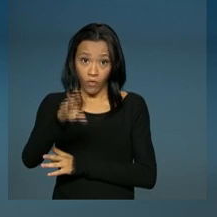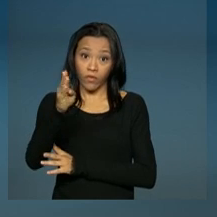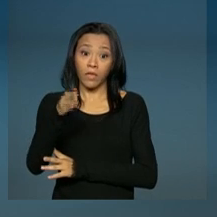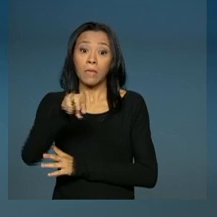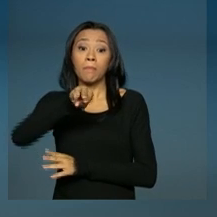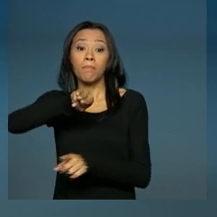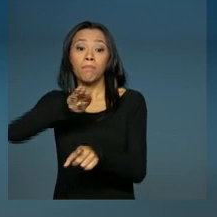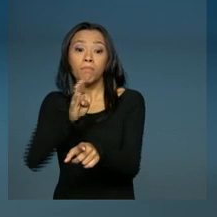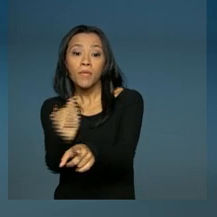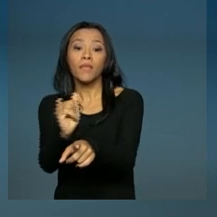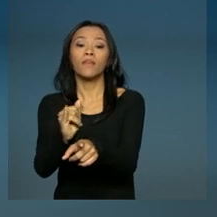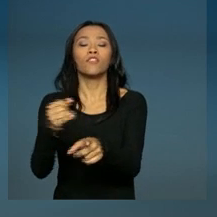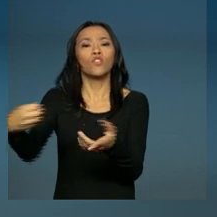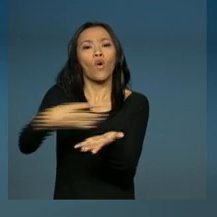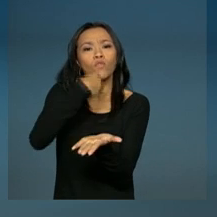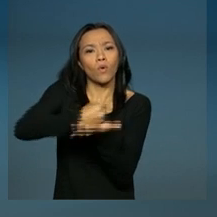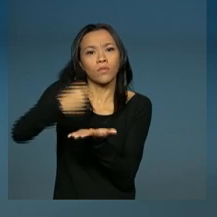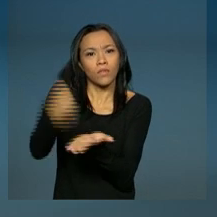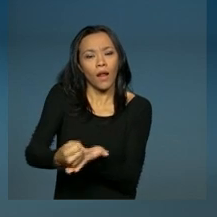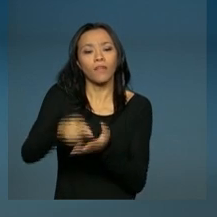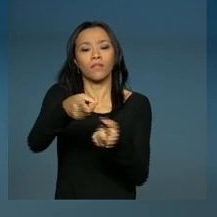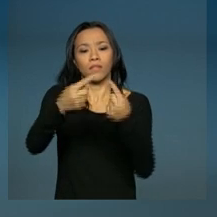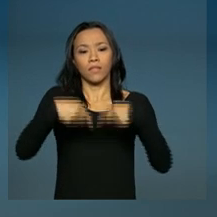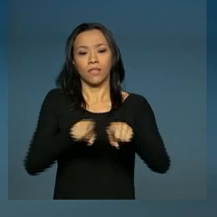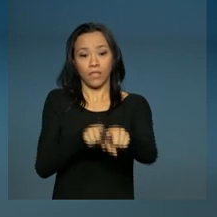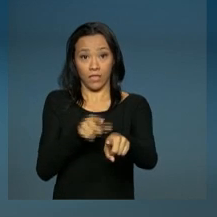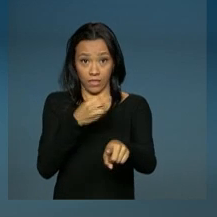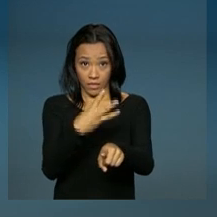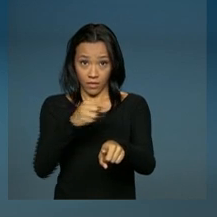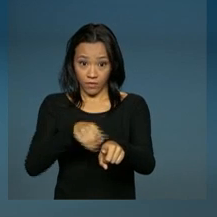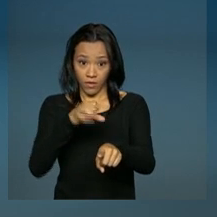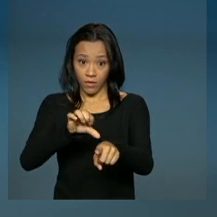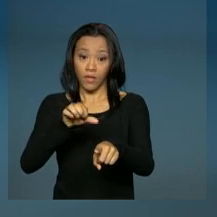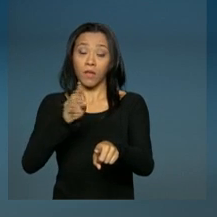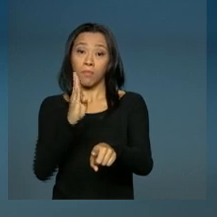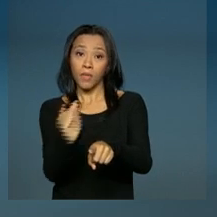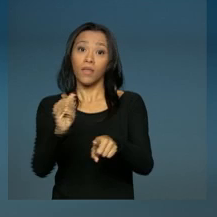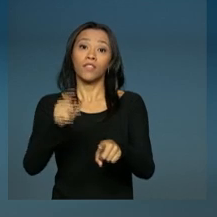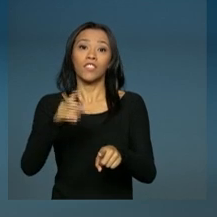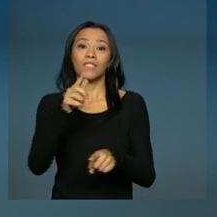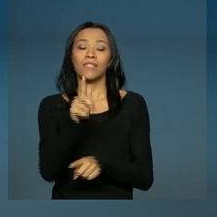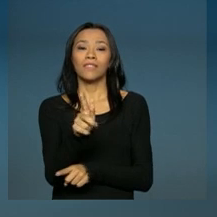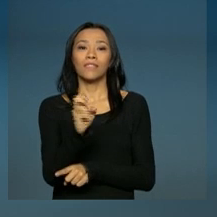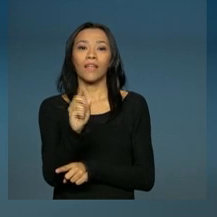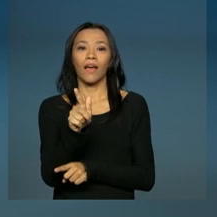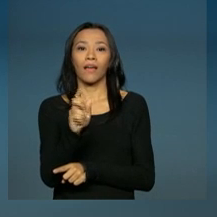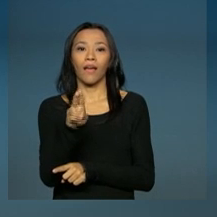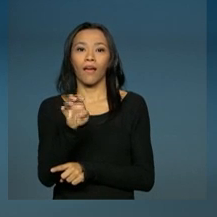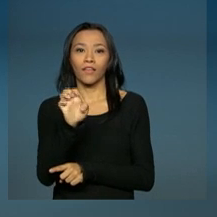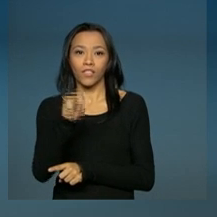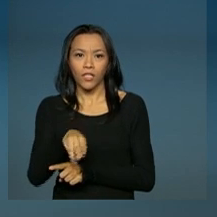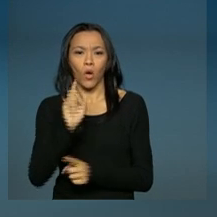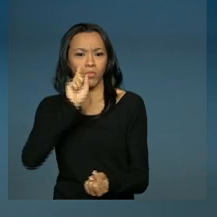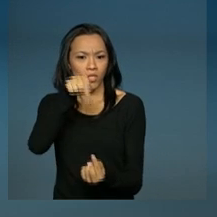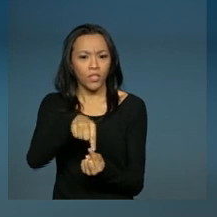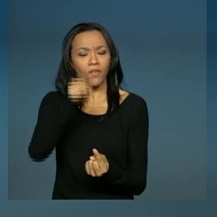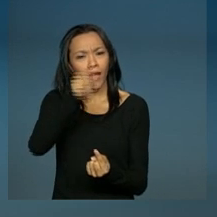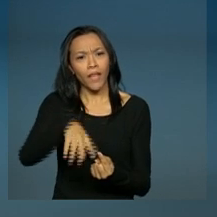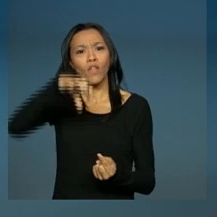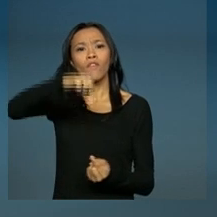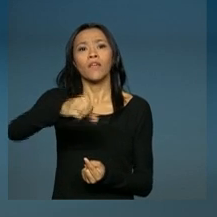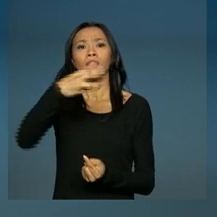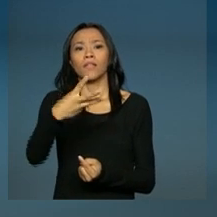contratuais e 3,96 bilhões em dragagem. A meta do governo é de leiloar 93 áreas